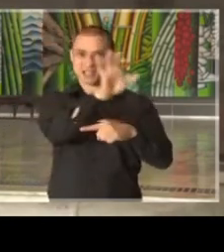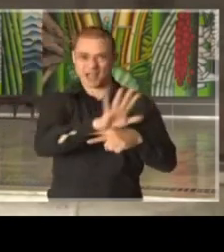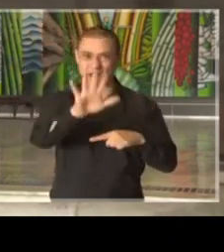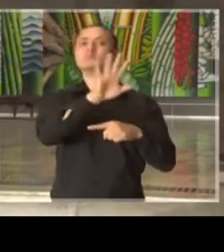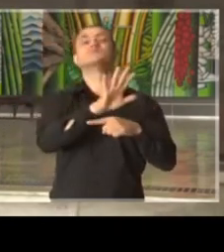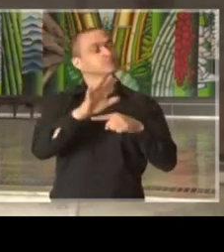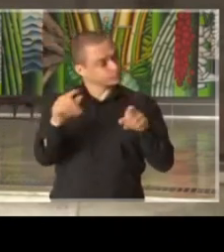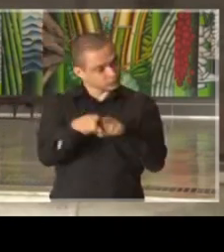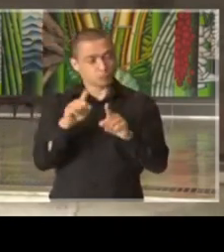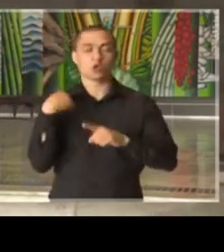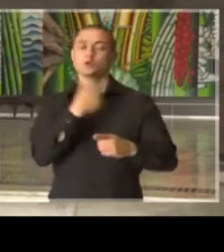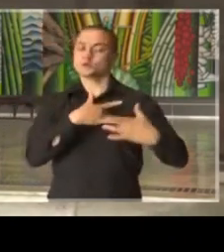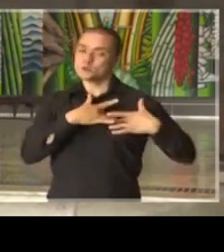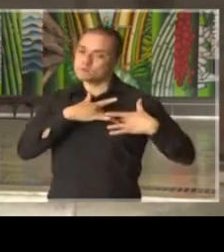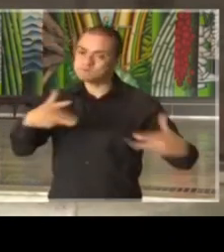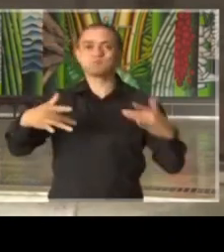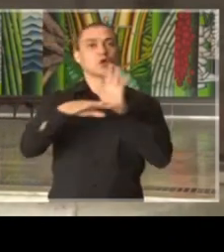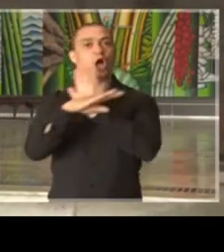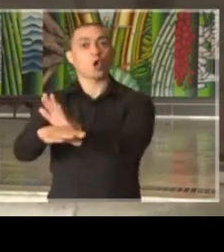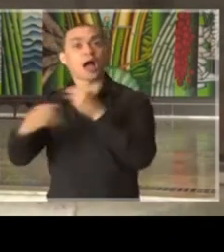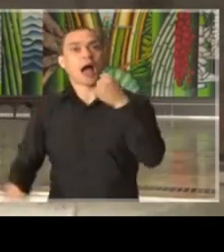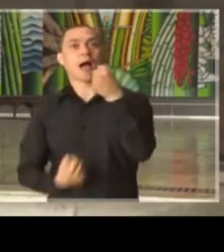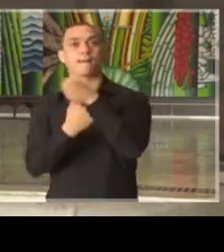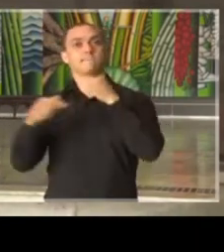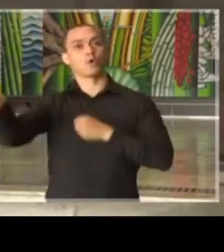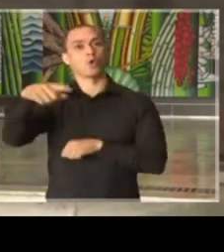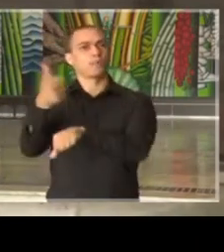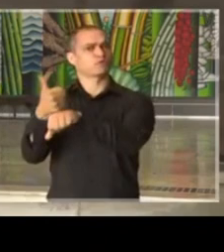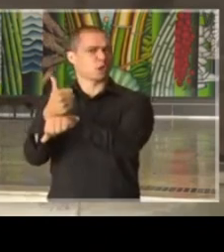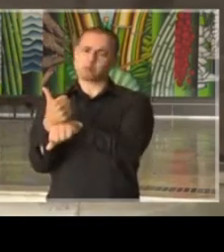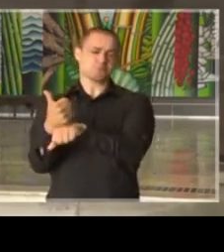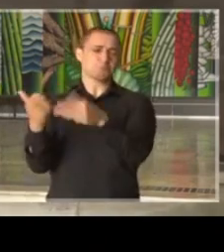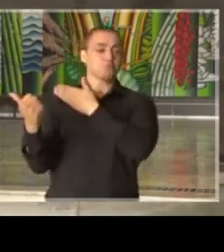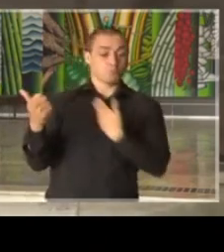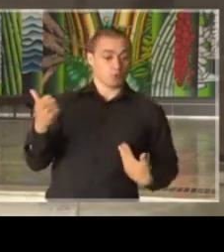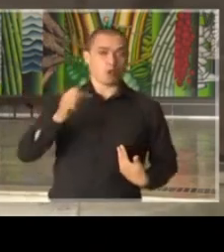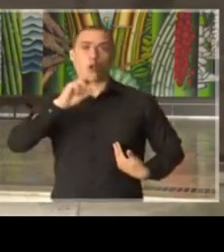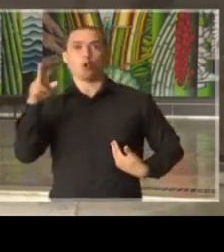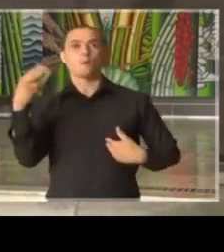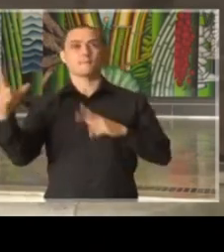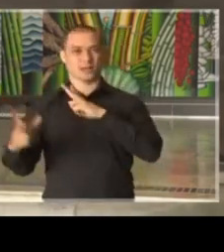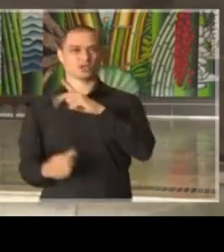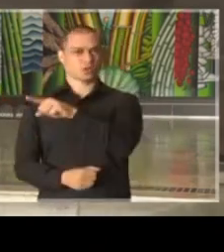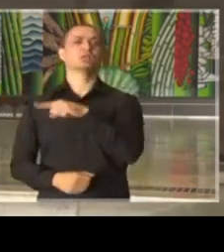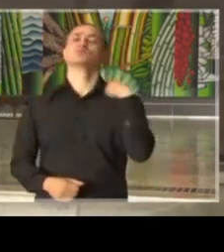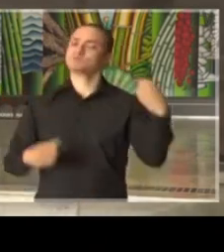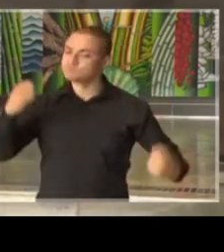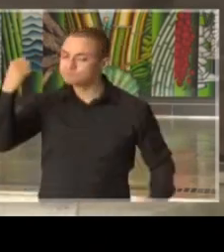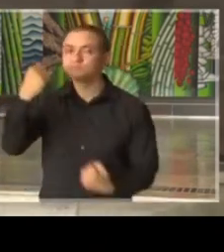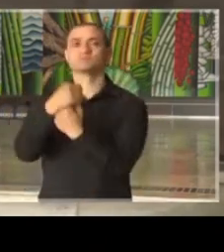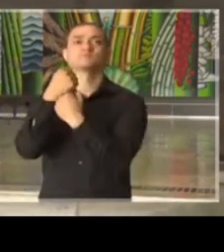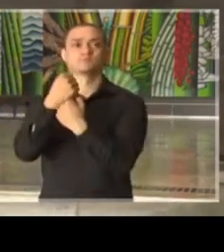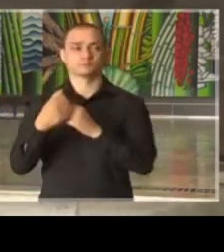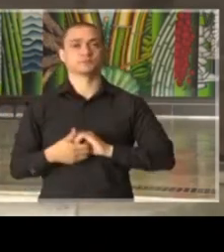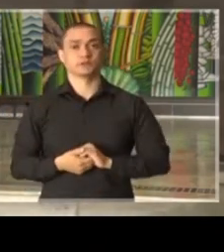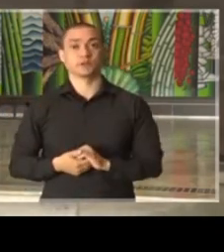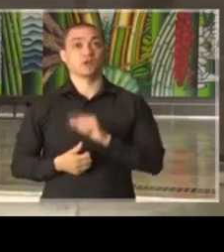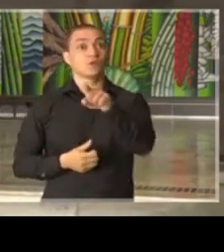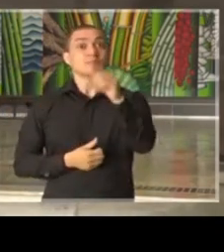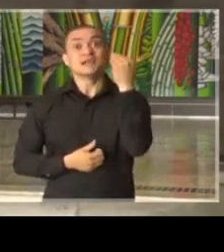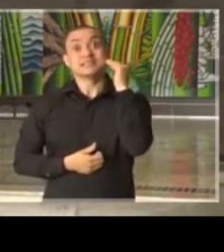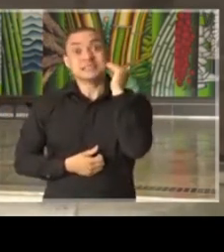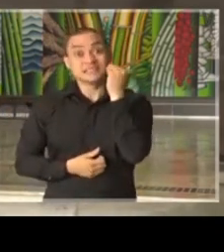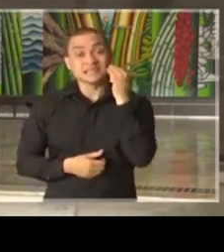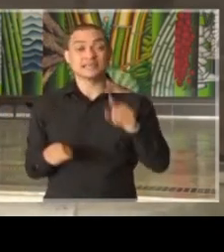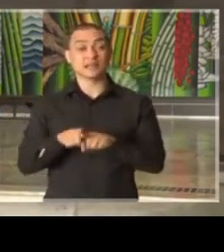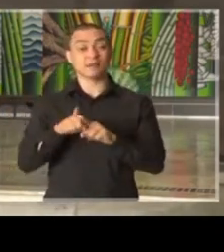absolutamente solidários e apoiando estes profissionais, sejam eles da rede privada, sejam eles da rede pública. Compreendam